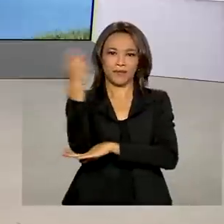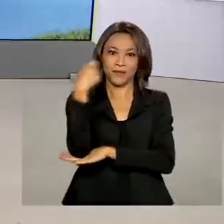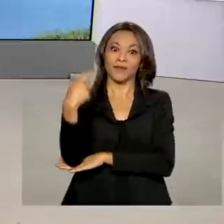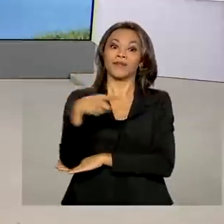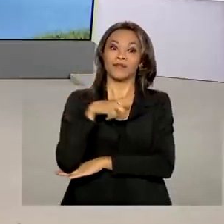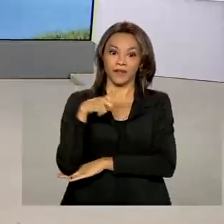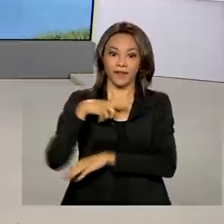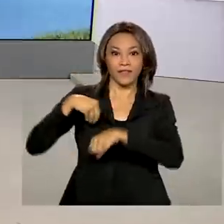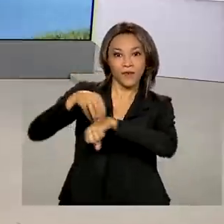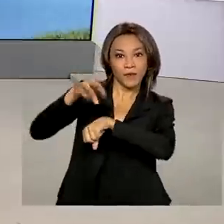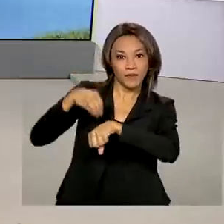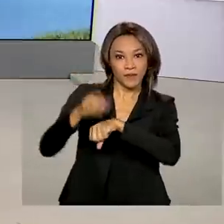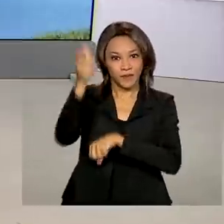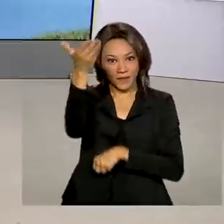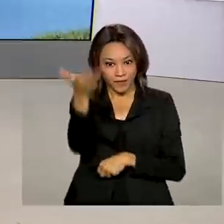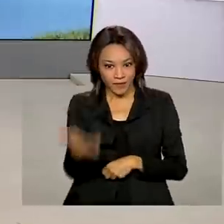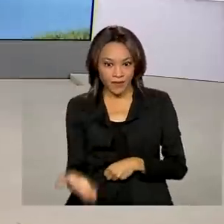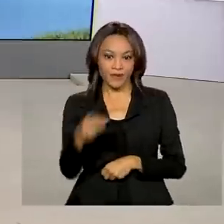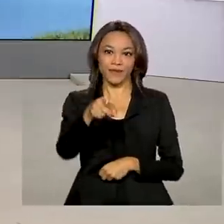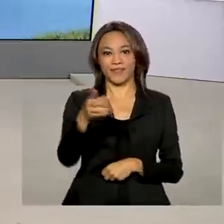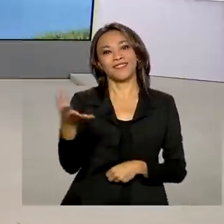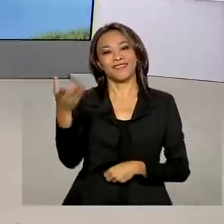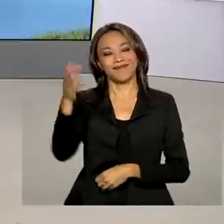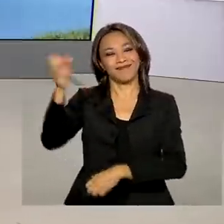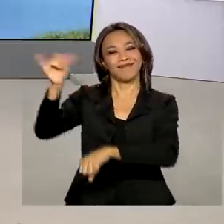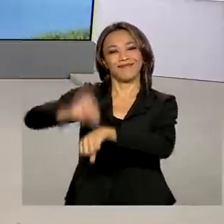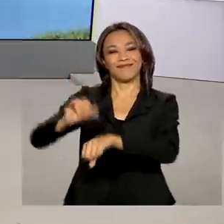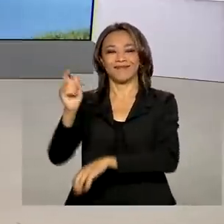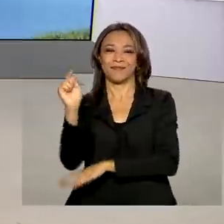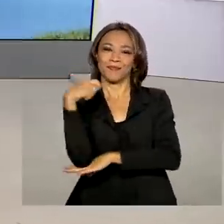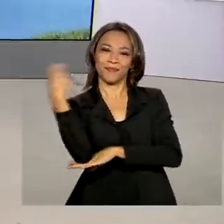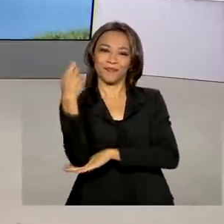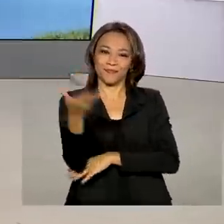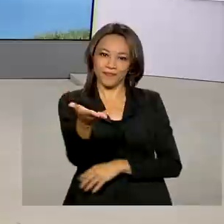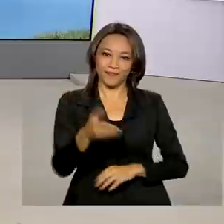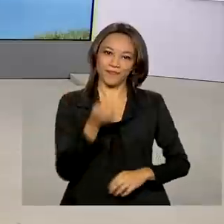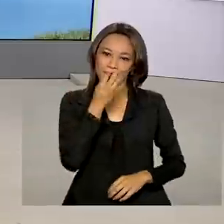vivo de lá as informações para a gente, direto de Porto Alegre. Manuela, bom dia.